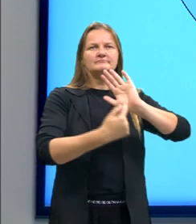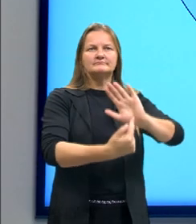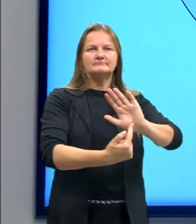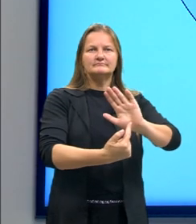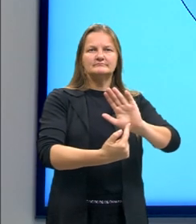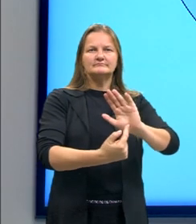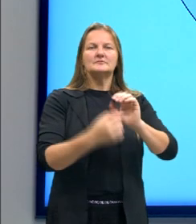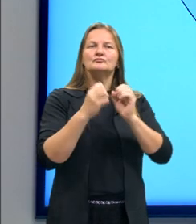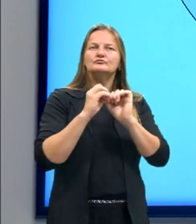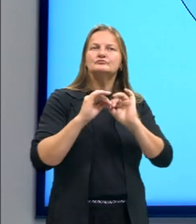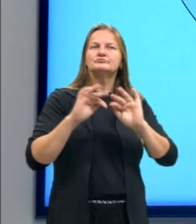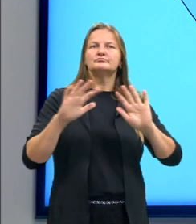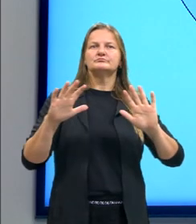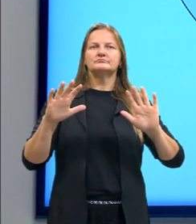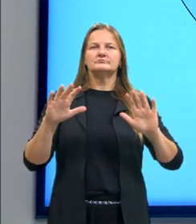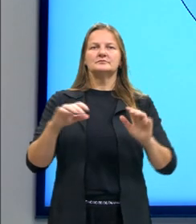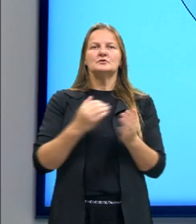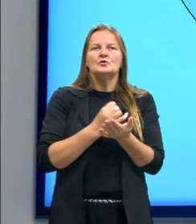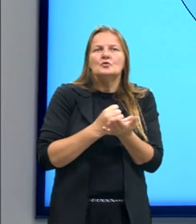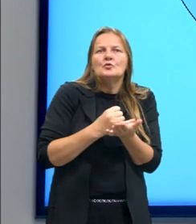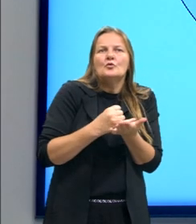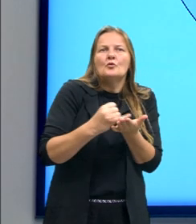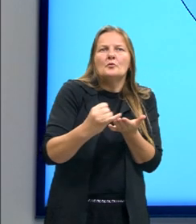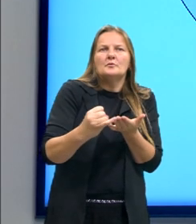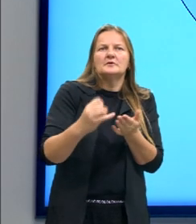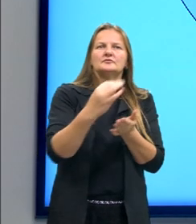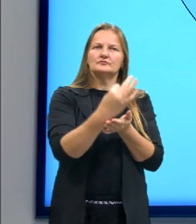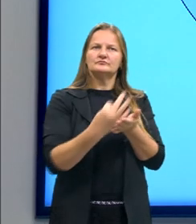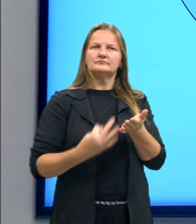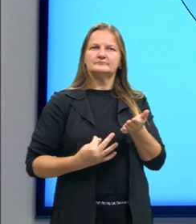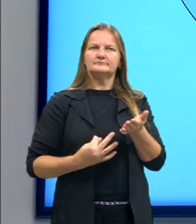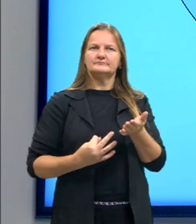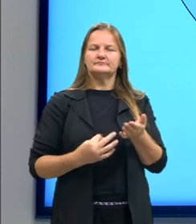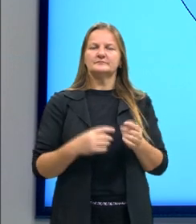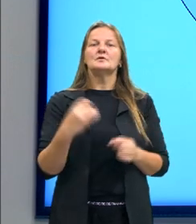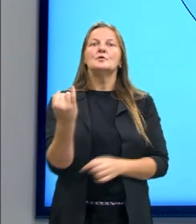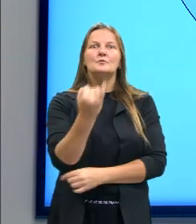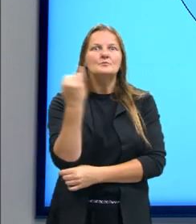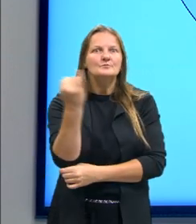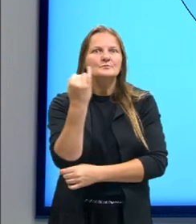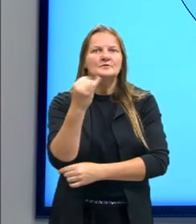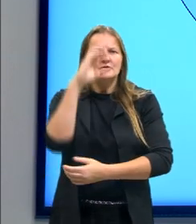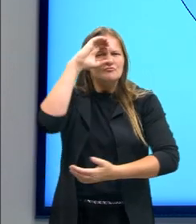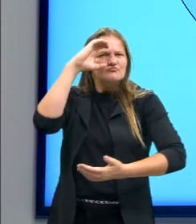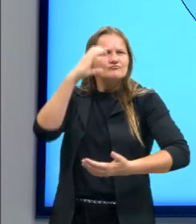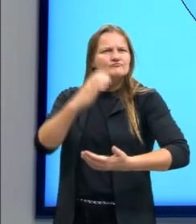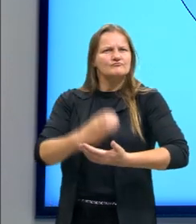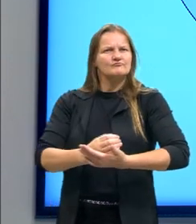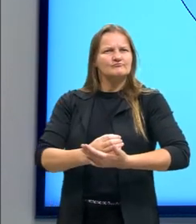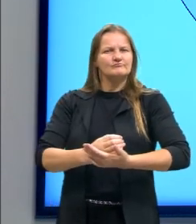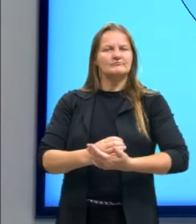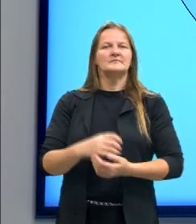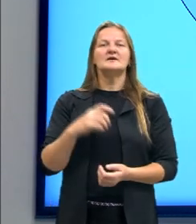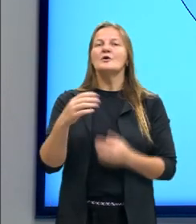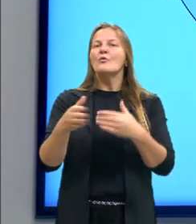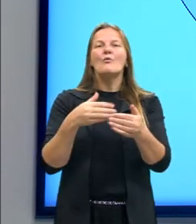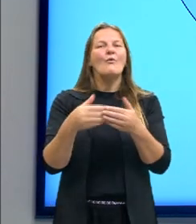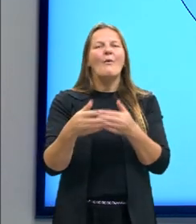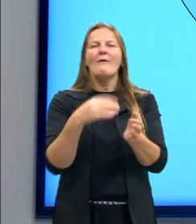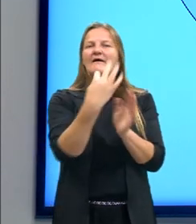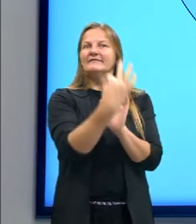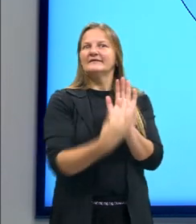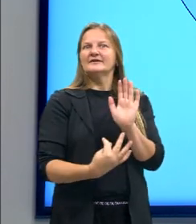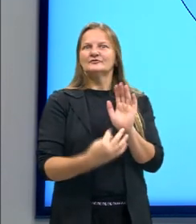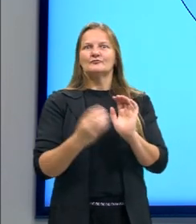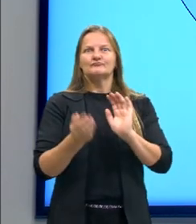disposto já no princípio desse texto. Daí a importância dessa tese. Não é qualquer texto, é um